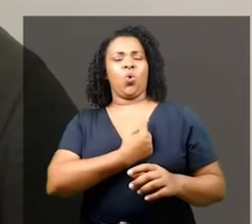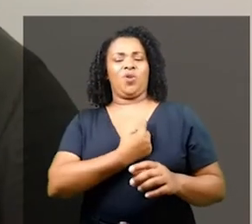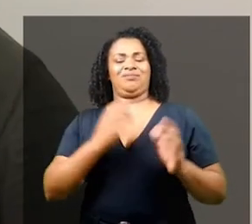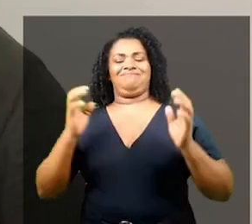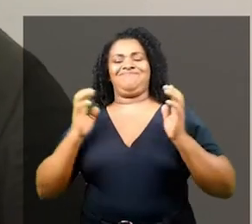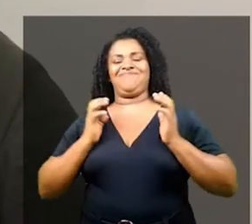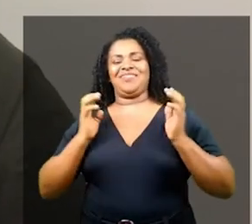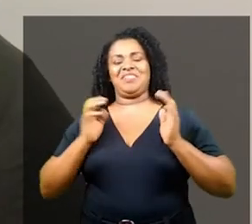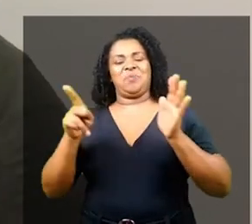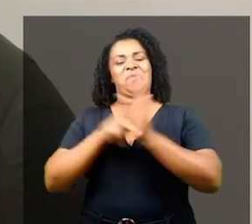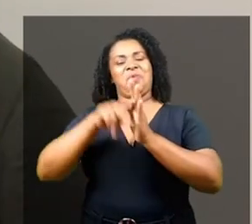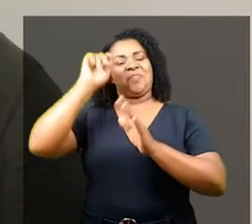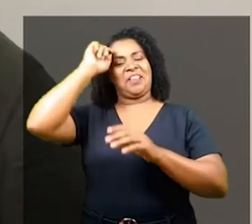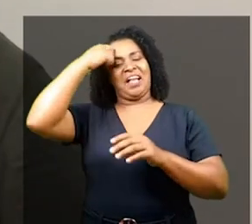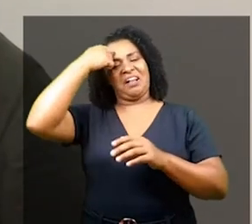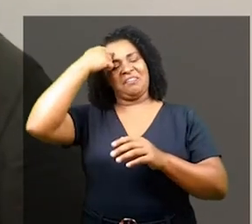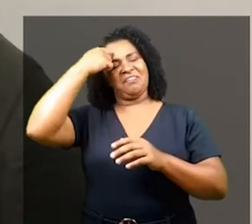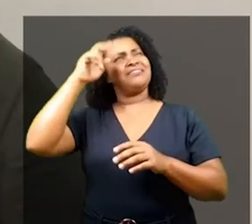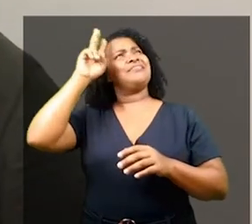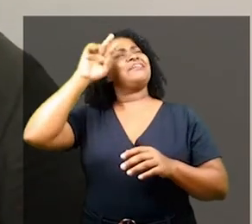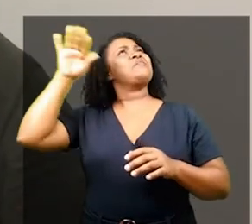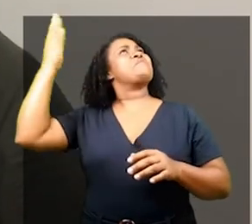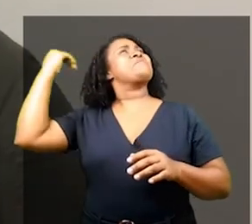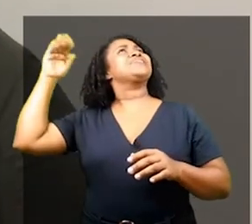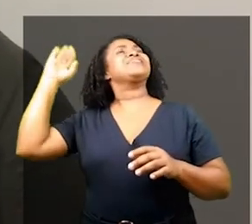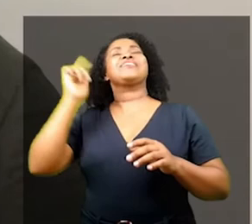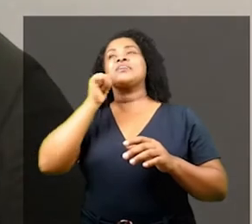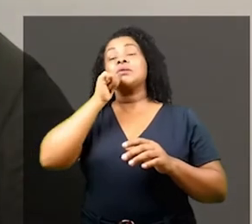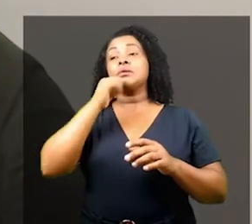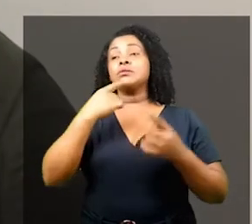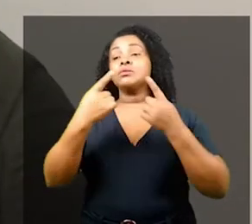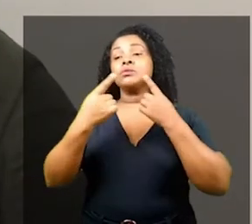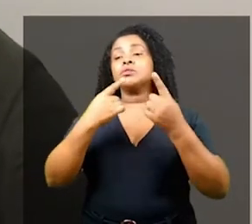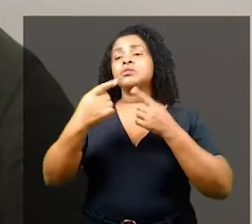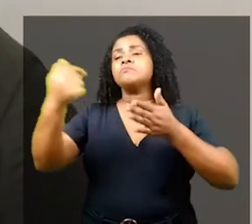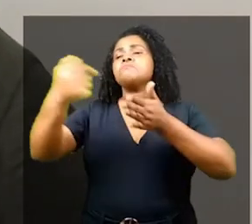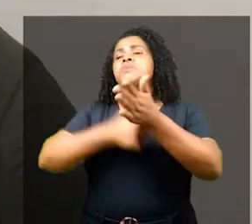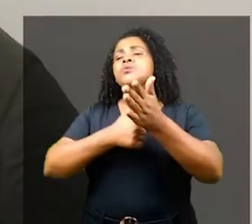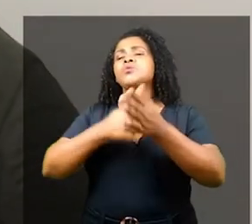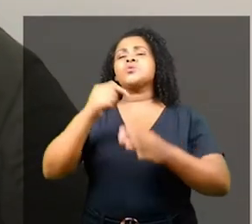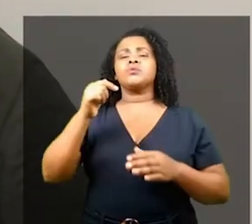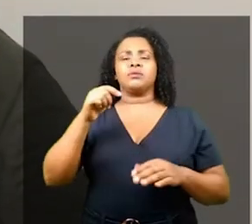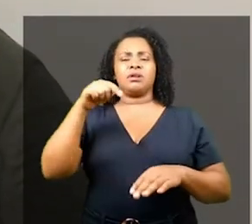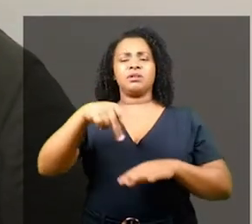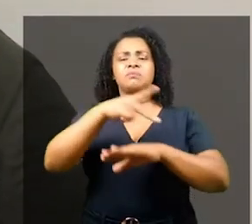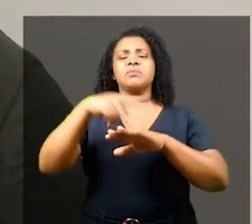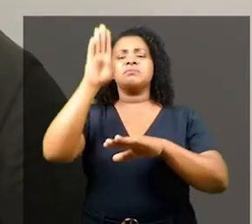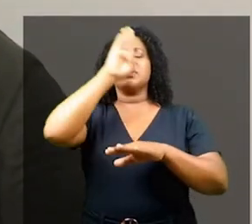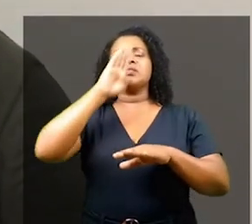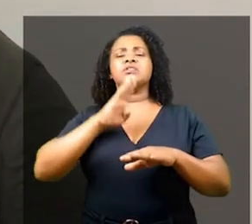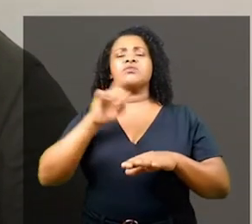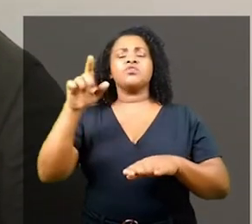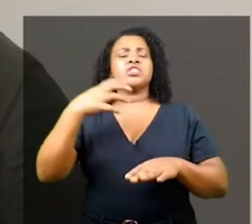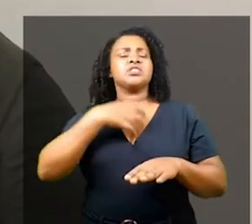Isso me lembra de uma entrevista onde um jornalista me perguntou como é ser negra no Brasil. Aproveitando a pertinência da